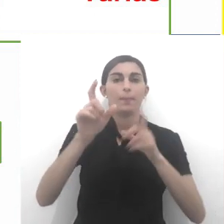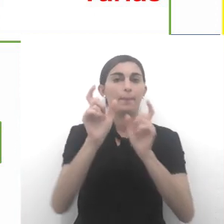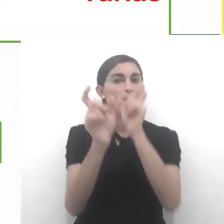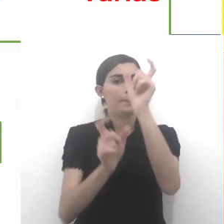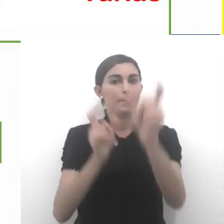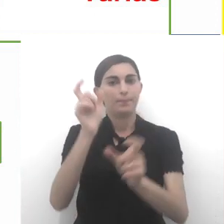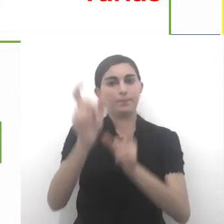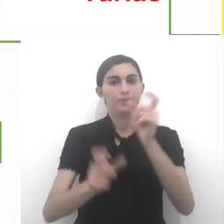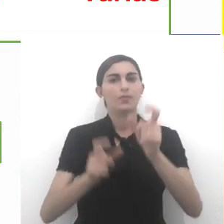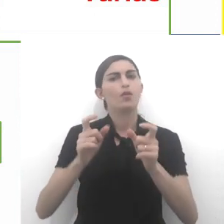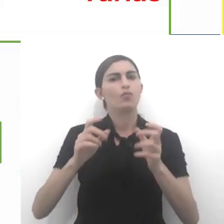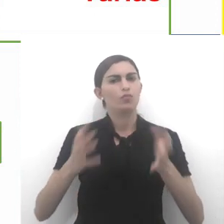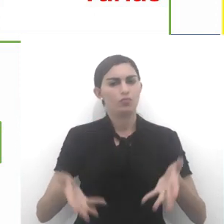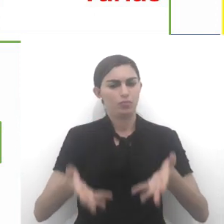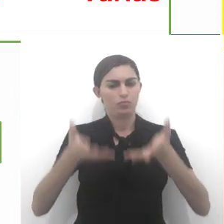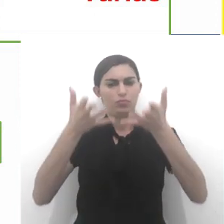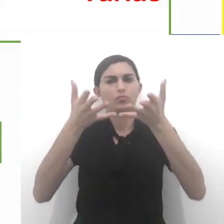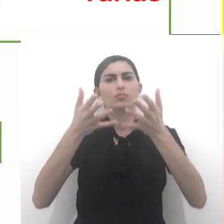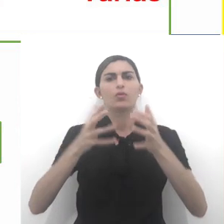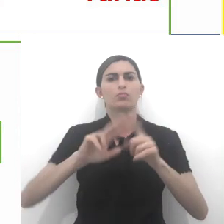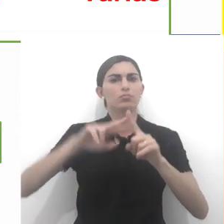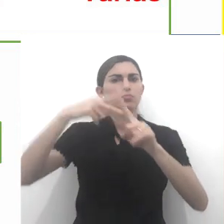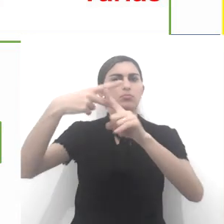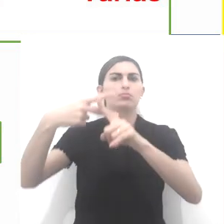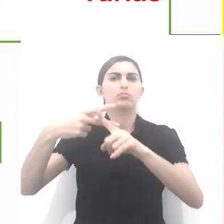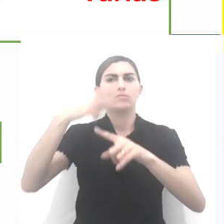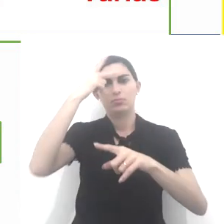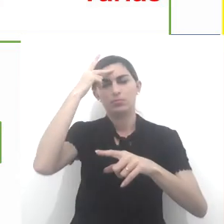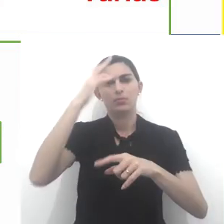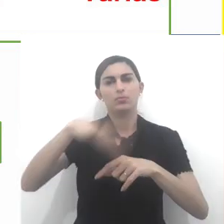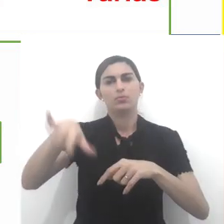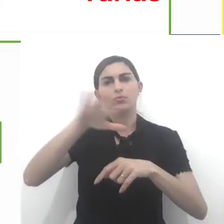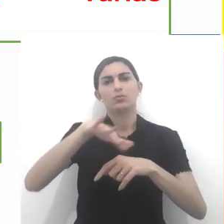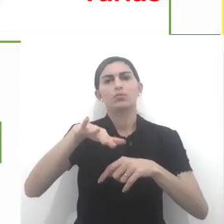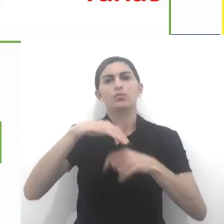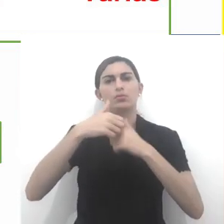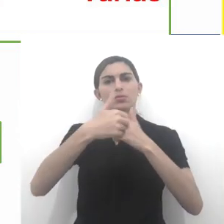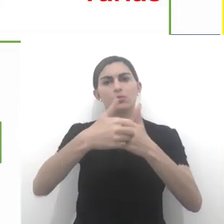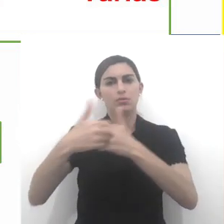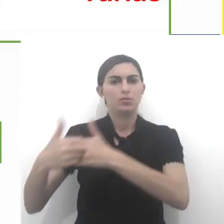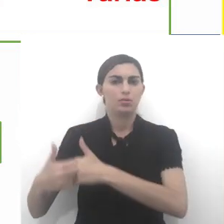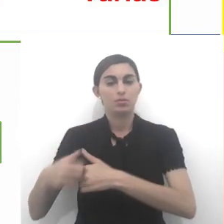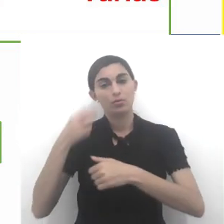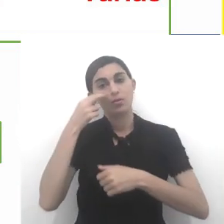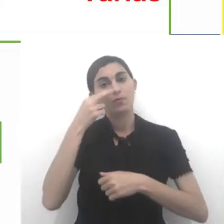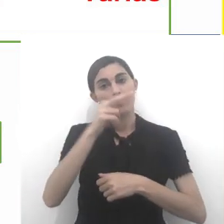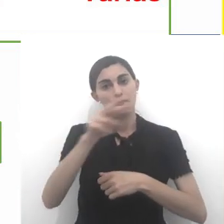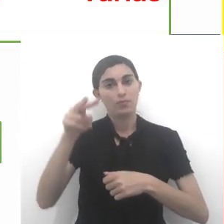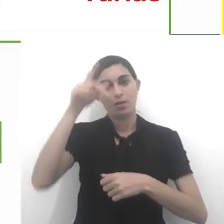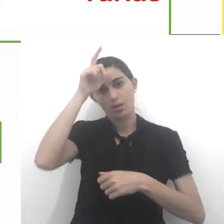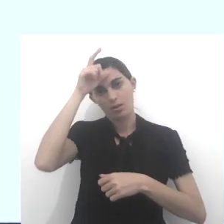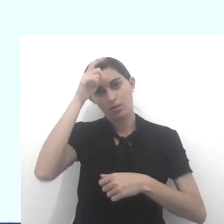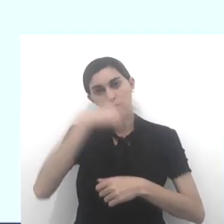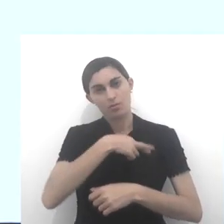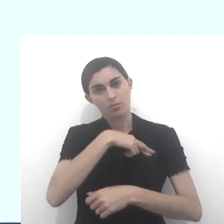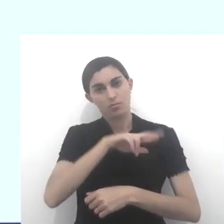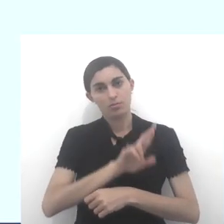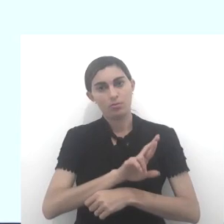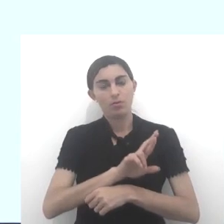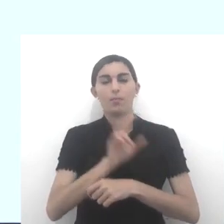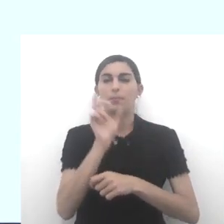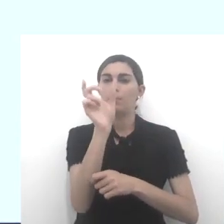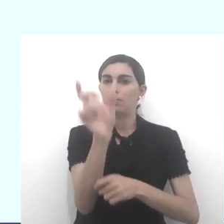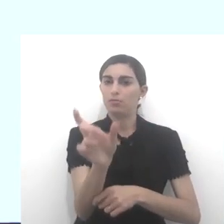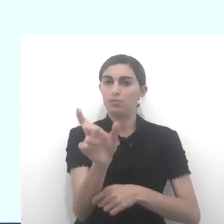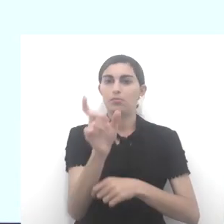Suas palavras ganham forças dobradas, certo? Diante de seus seguidores. Então, vejam só. O líder religioso,